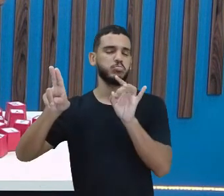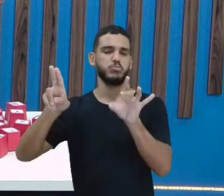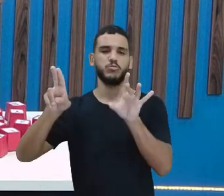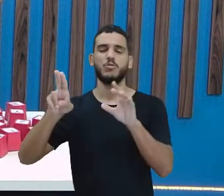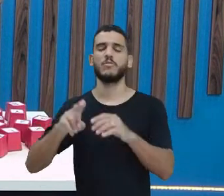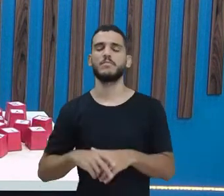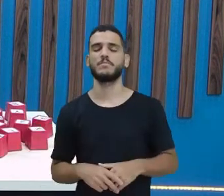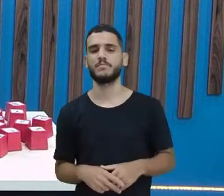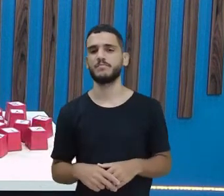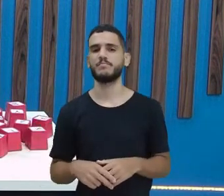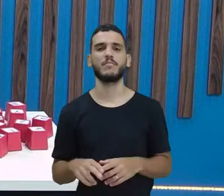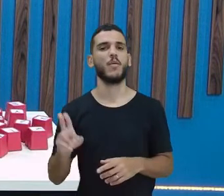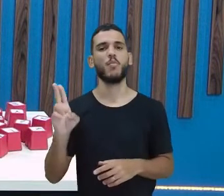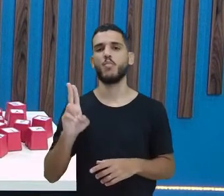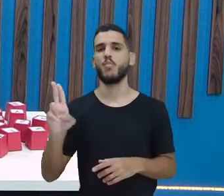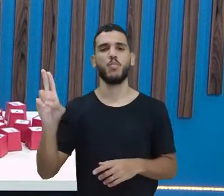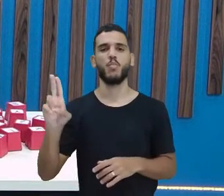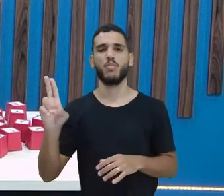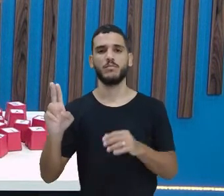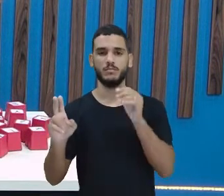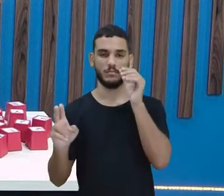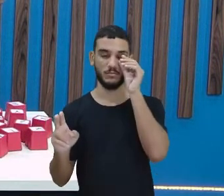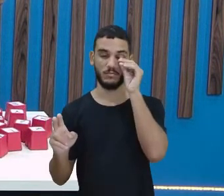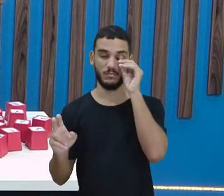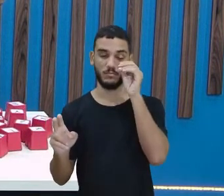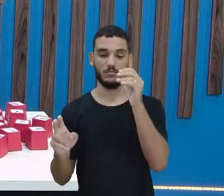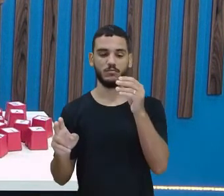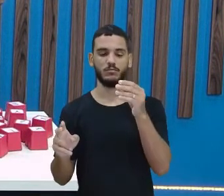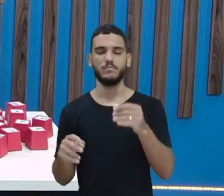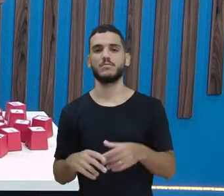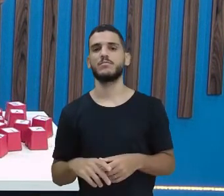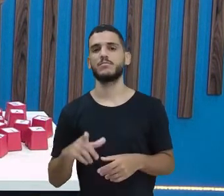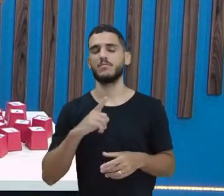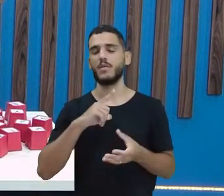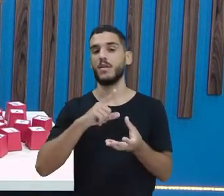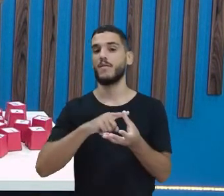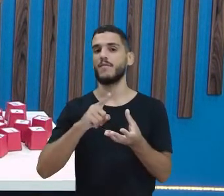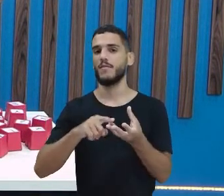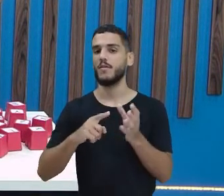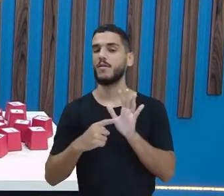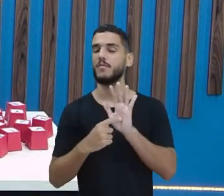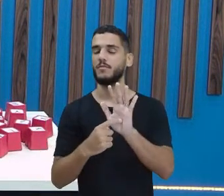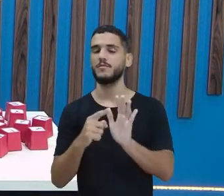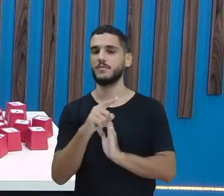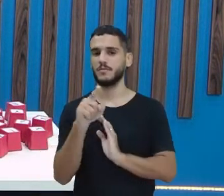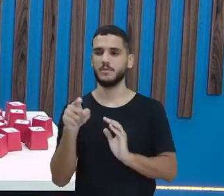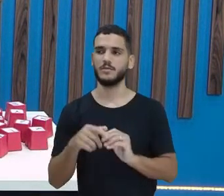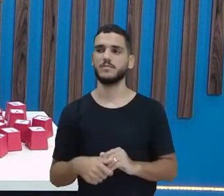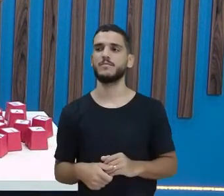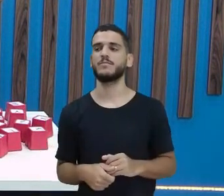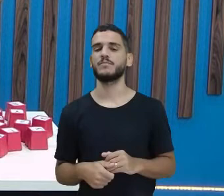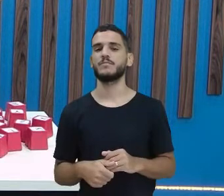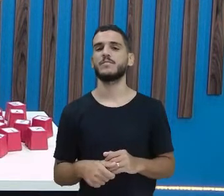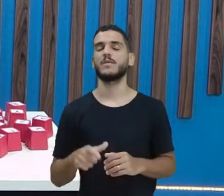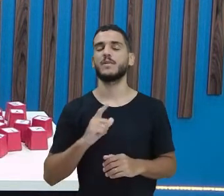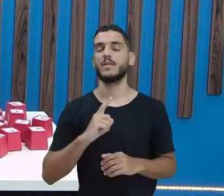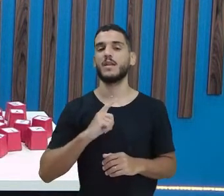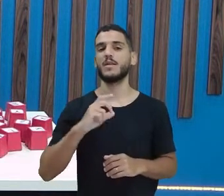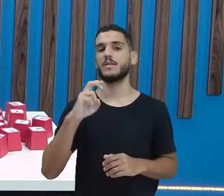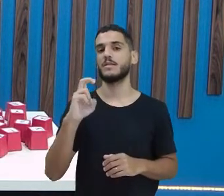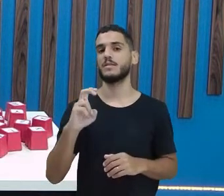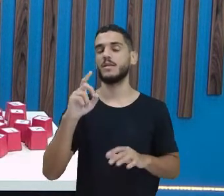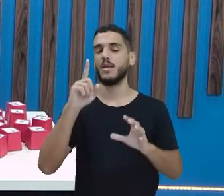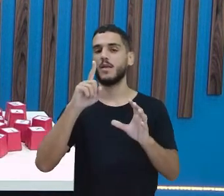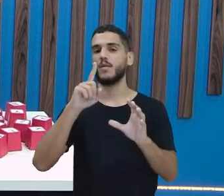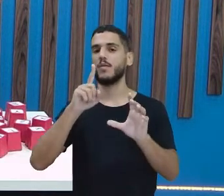é o U. Então, eu tenho aí as vogais, não é? Tenho cinco letras que